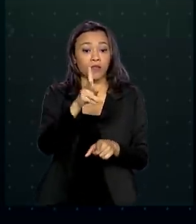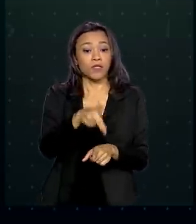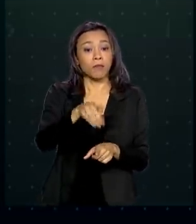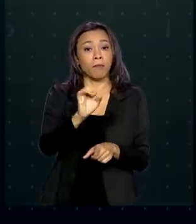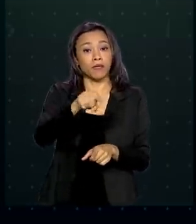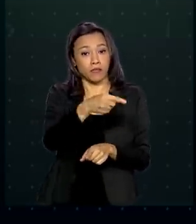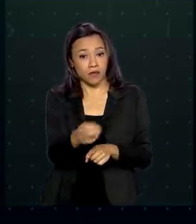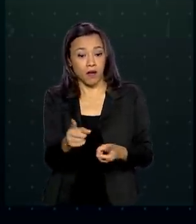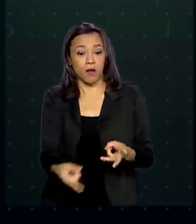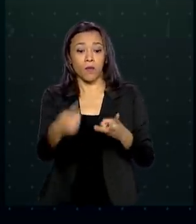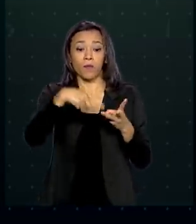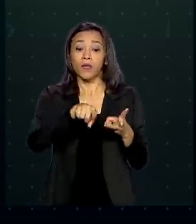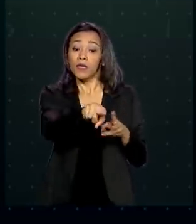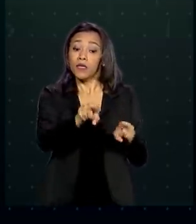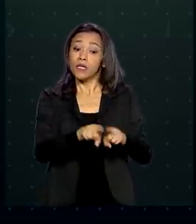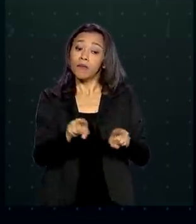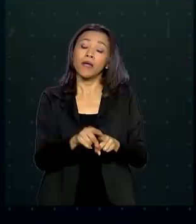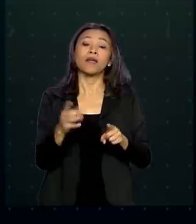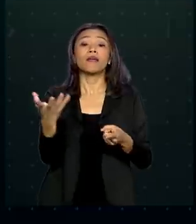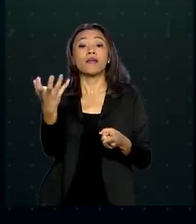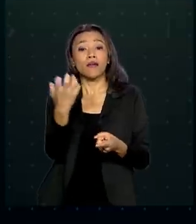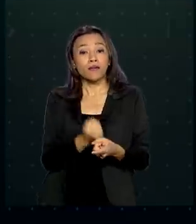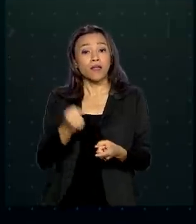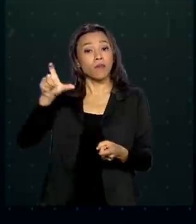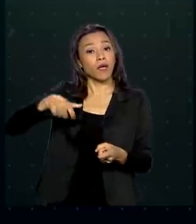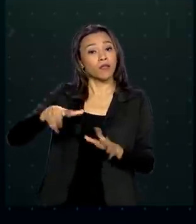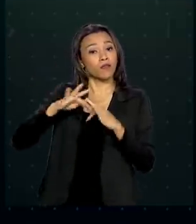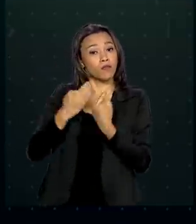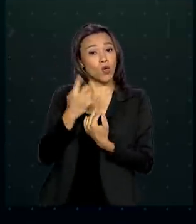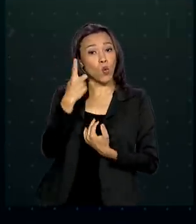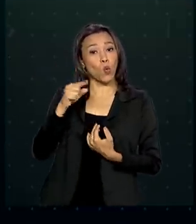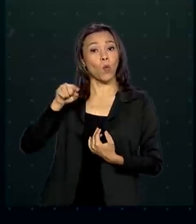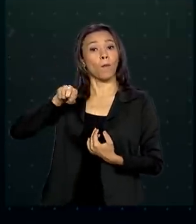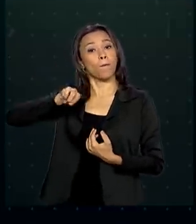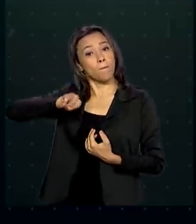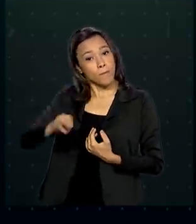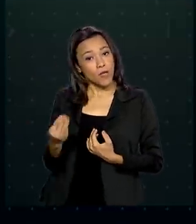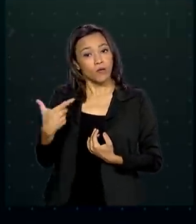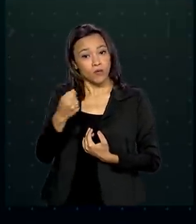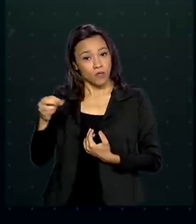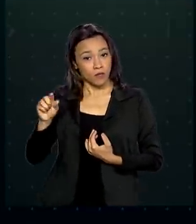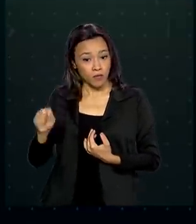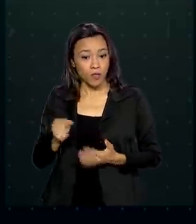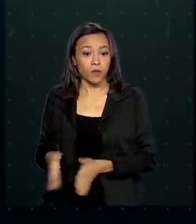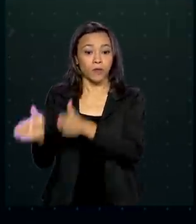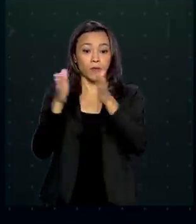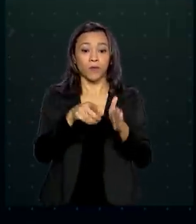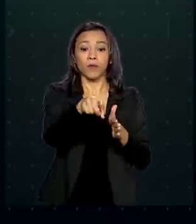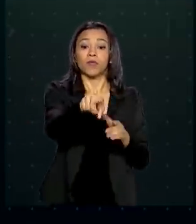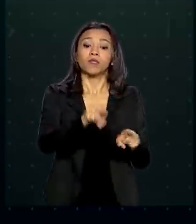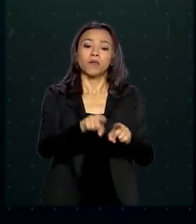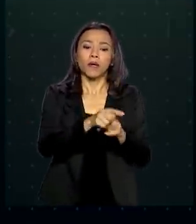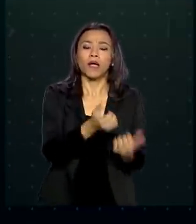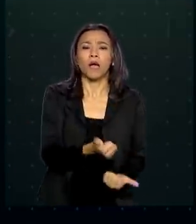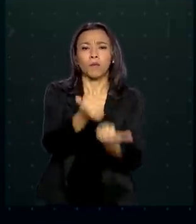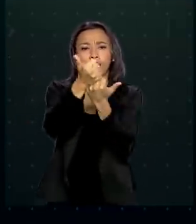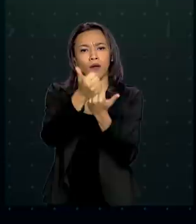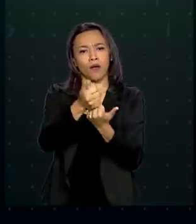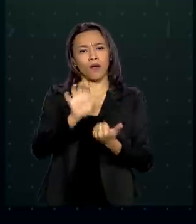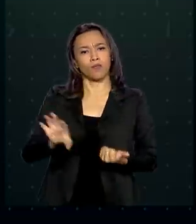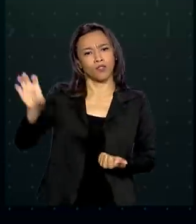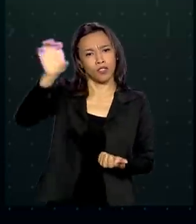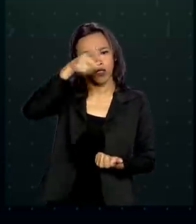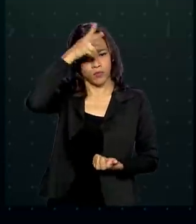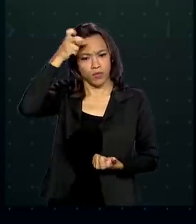200 mil beneficiários do Bolsa Família, recursos para estados e municípios, crédito para capital de giro para as